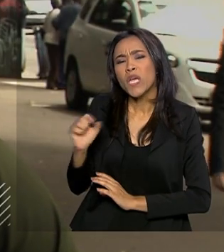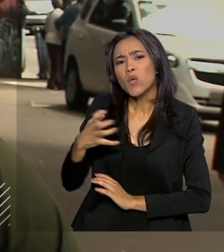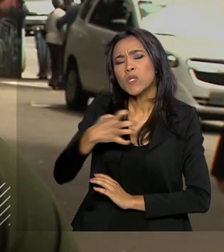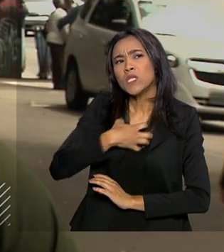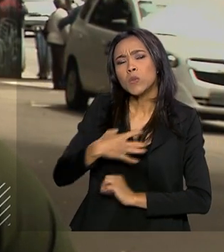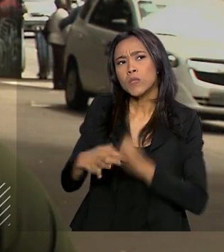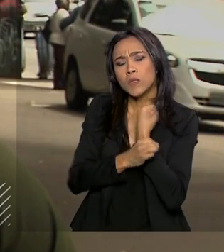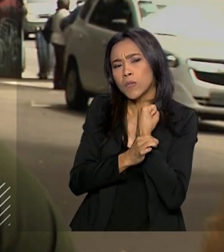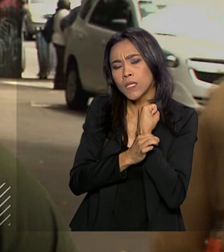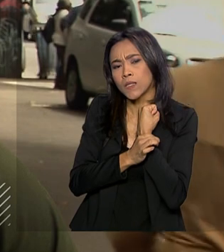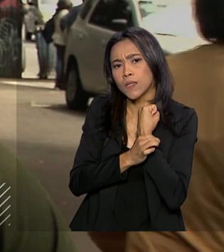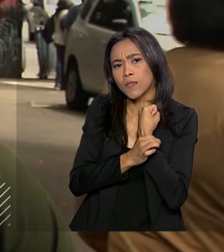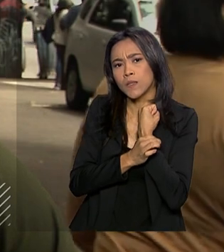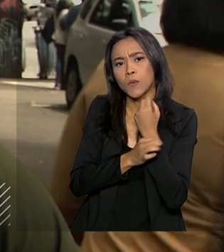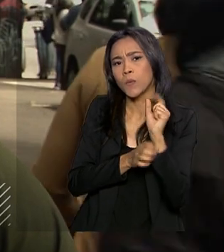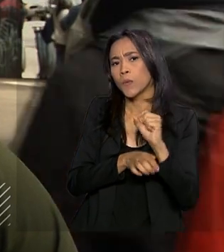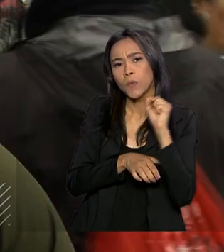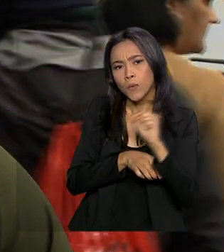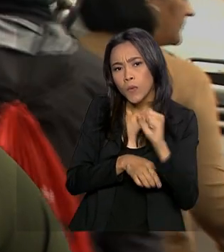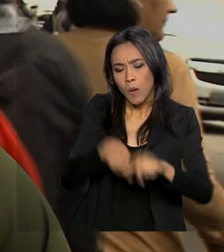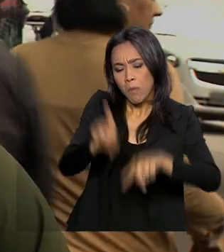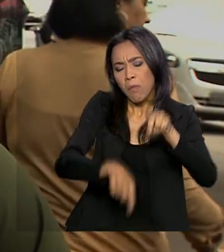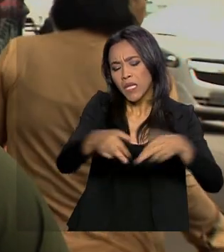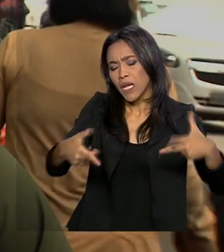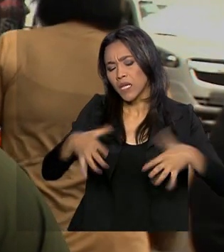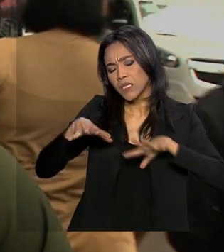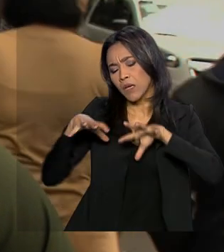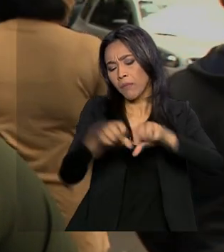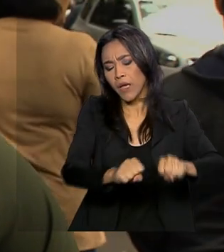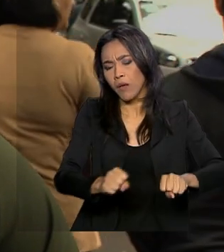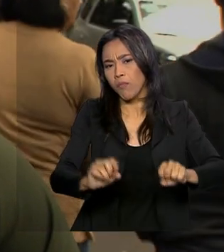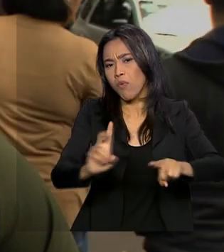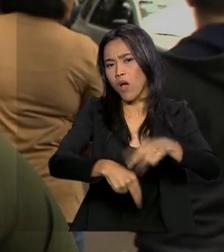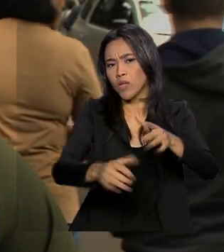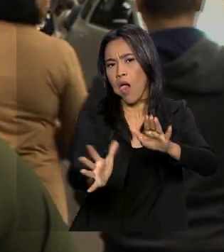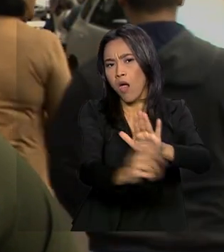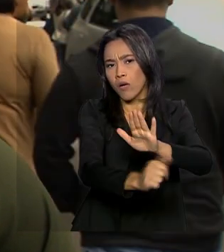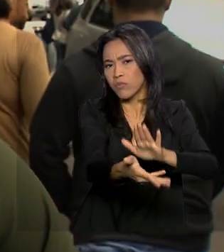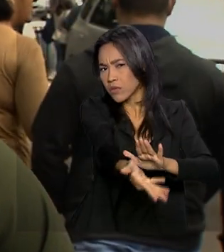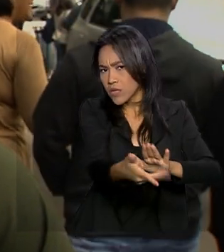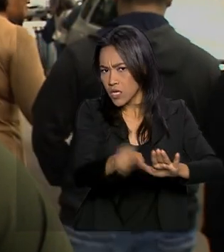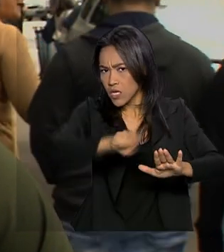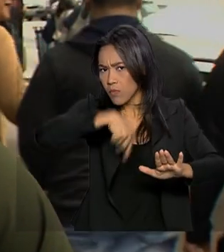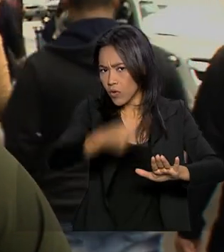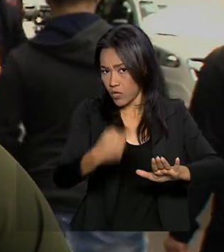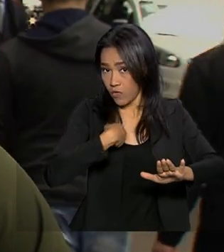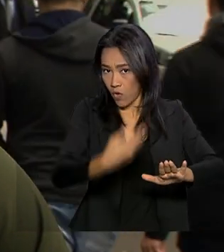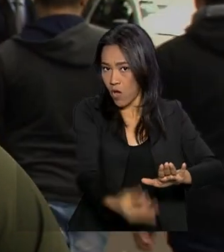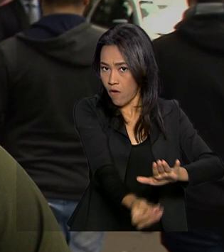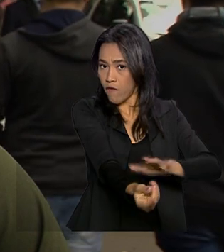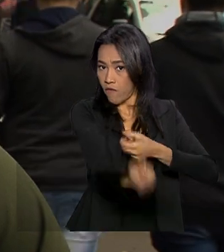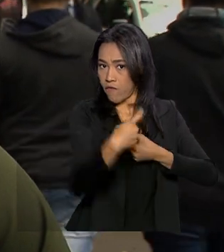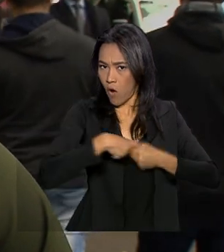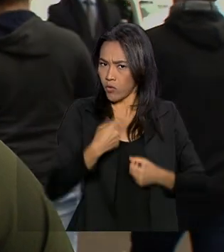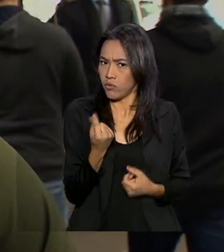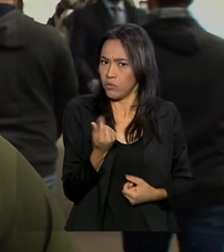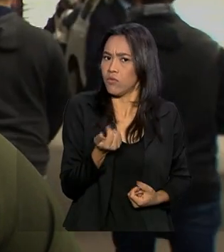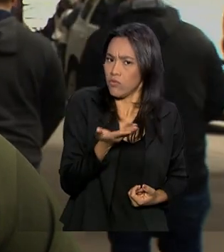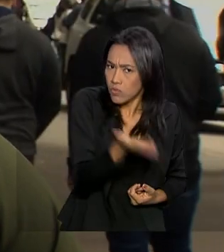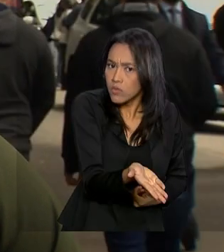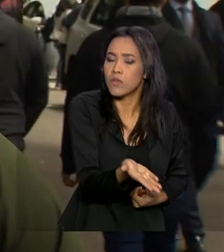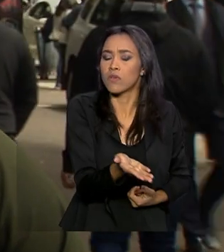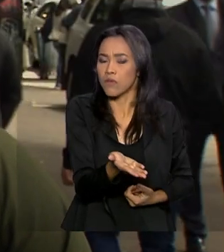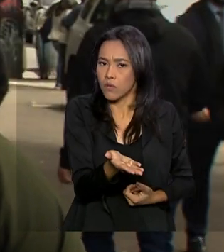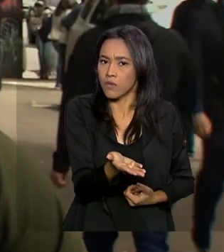garantia que eu vou ter em relação aos bens que são um produto de roubo, de que eu vou receber aquilo que está sendo